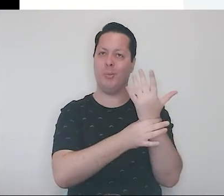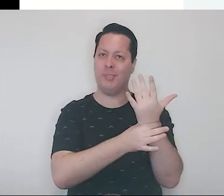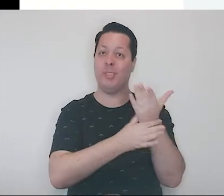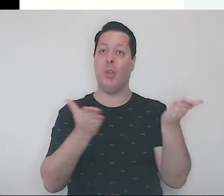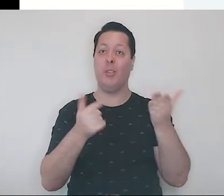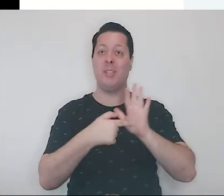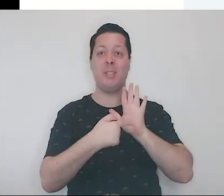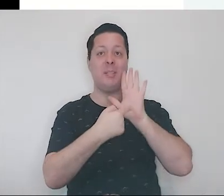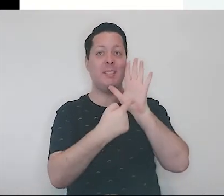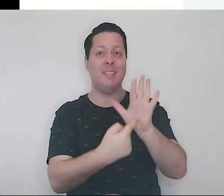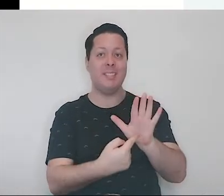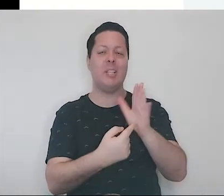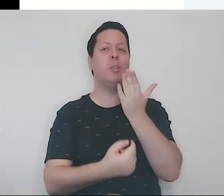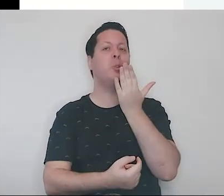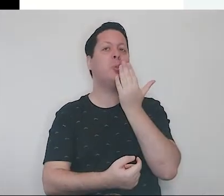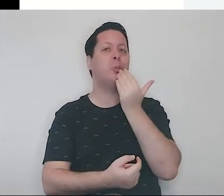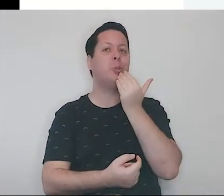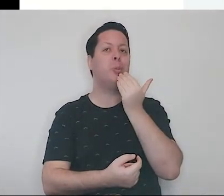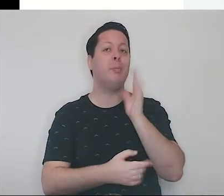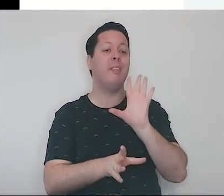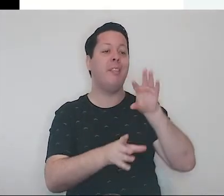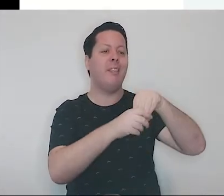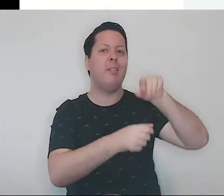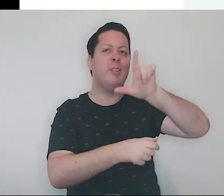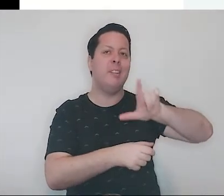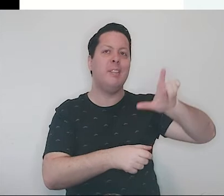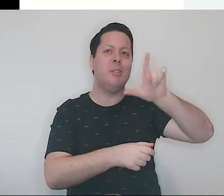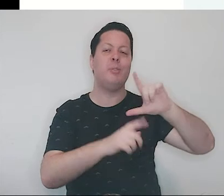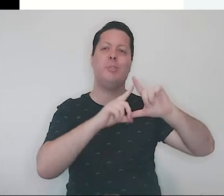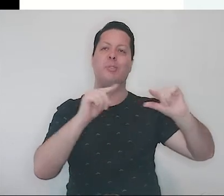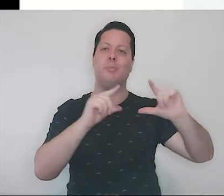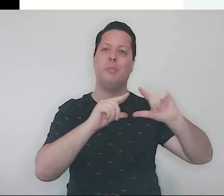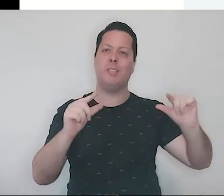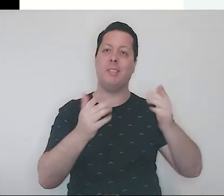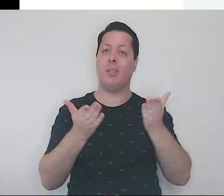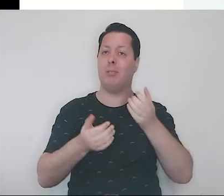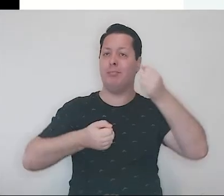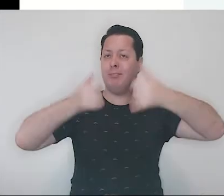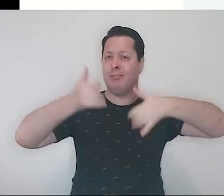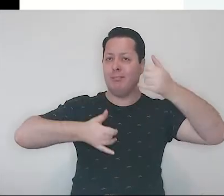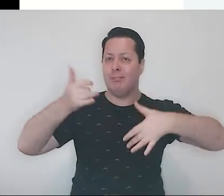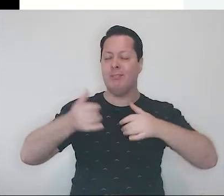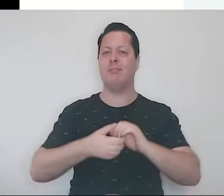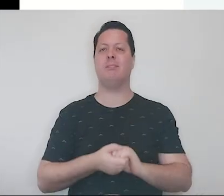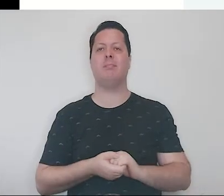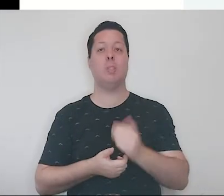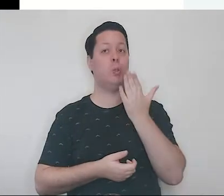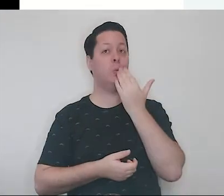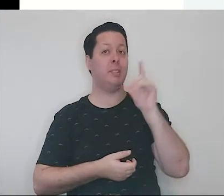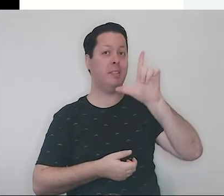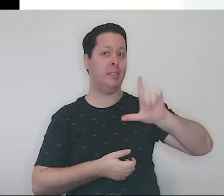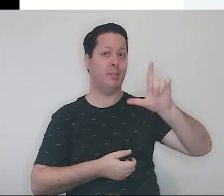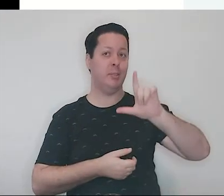a comida na literatura japonesa. Então vamos lá. A comida na literatura japonesa.